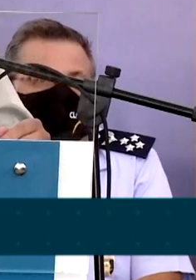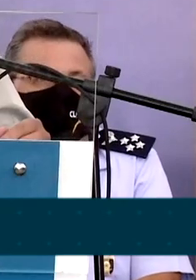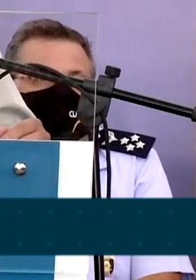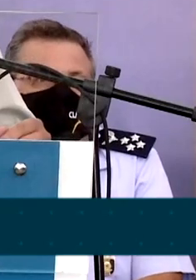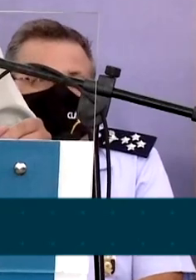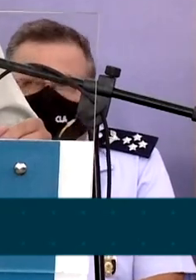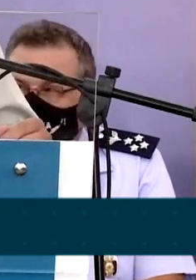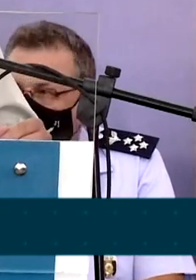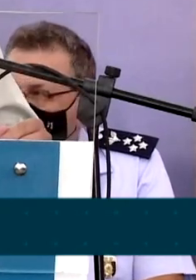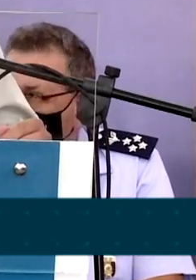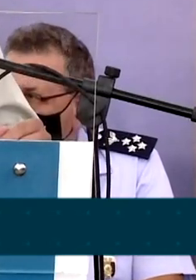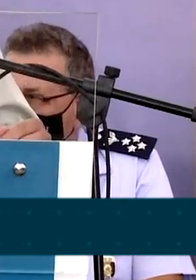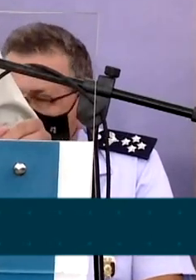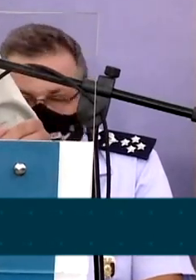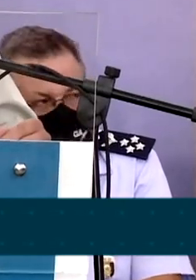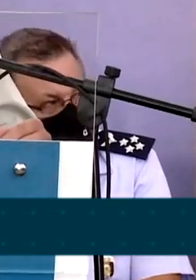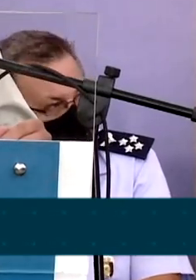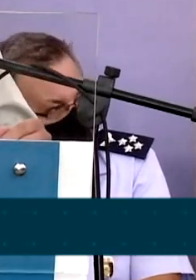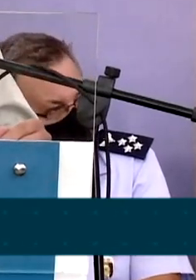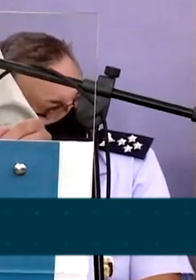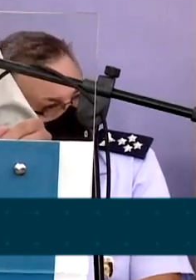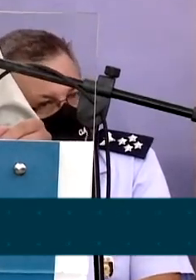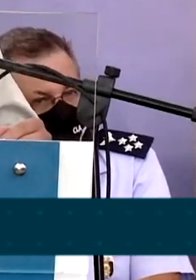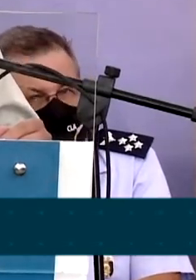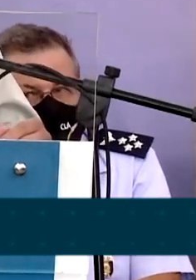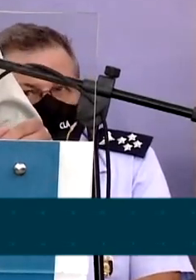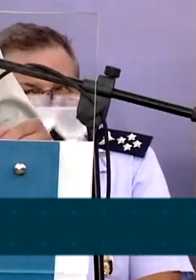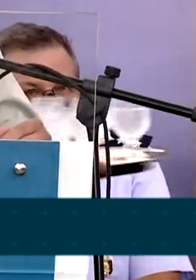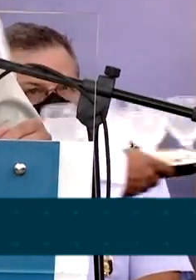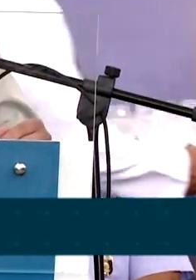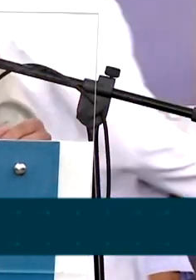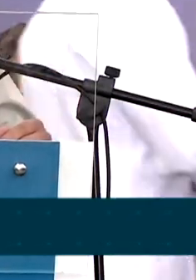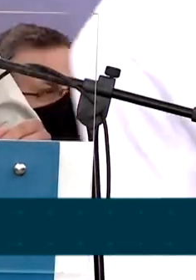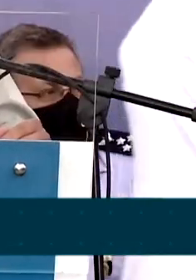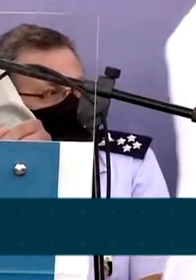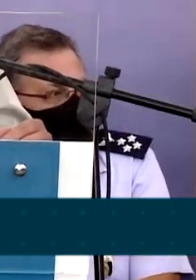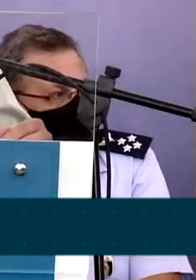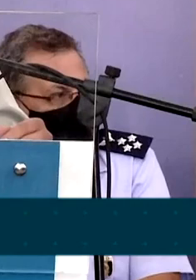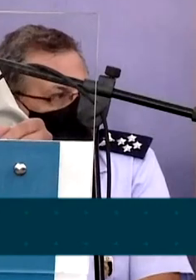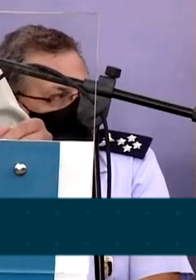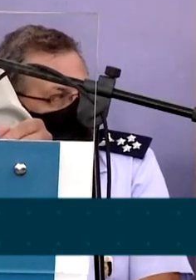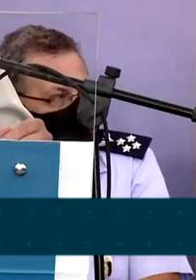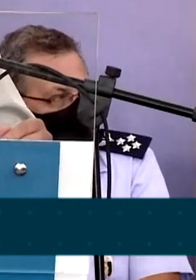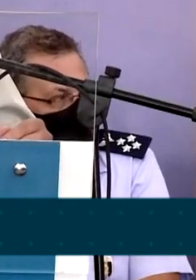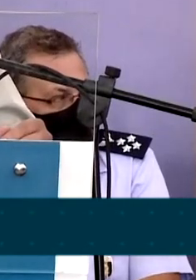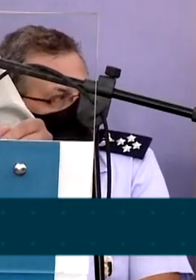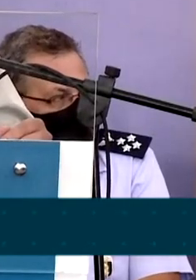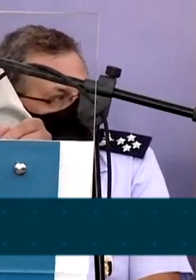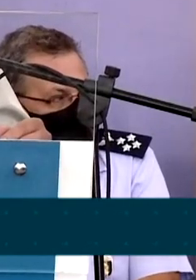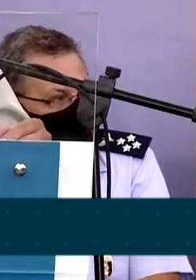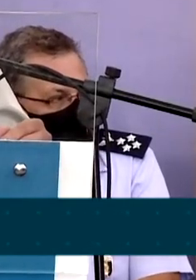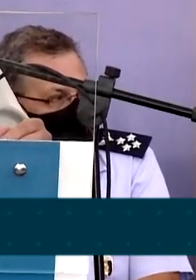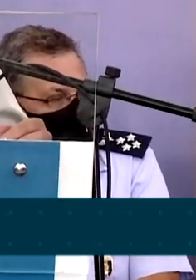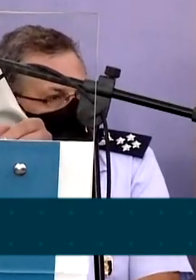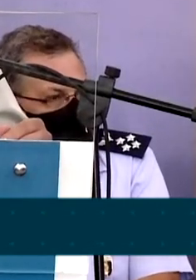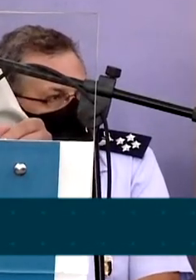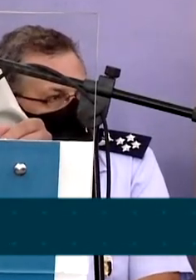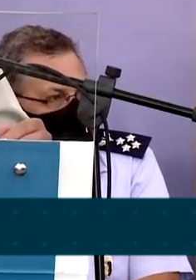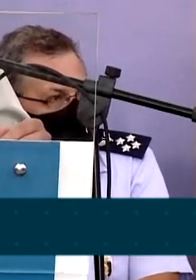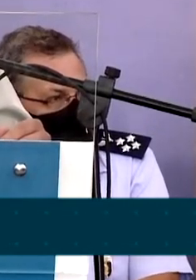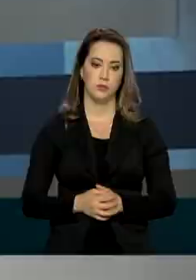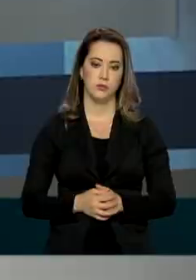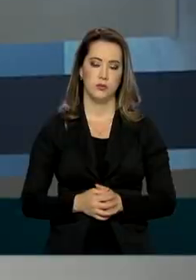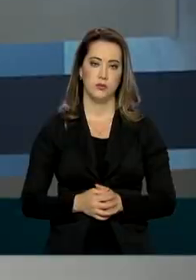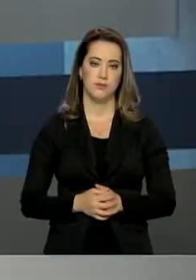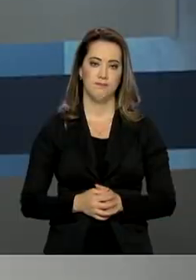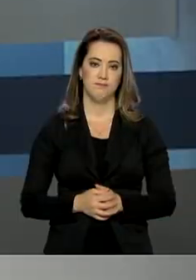como o espaço aqui próximo da Terra, Lua, Marte e outros lugares. A gente tem que pensar longe, tem que pensar grande.